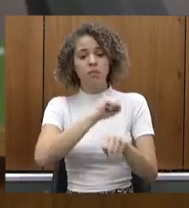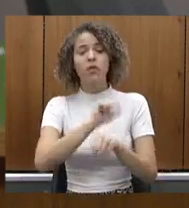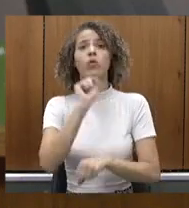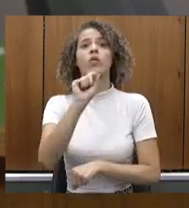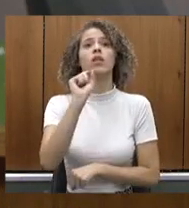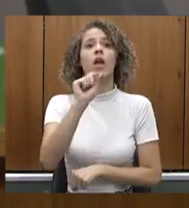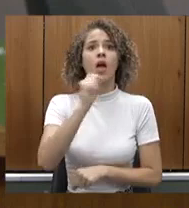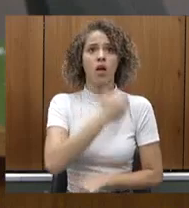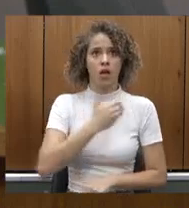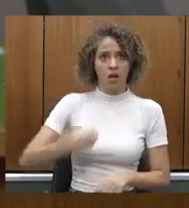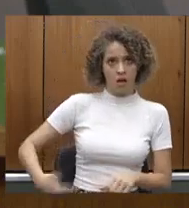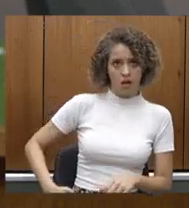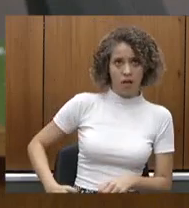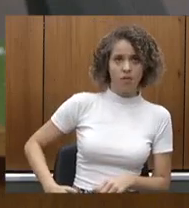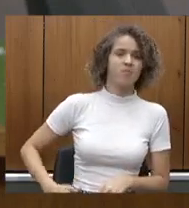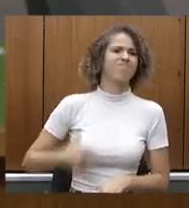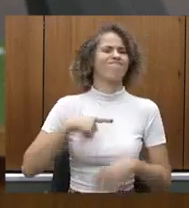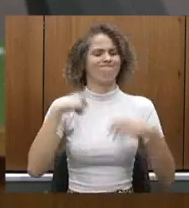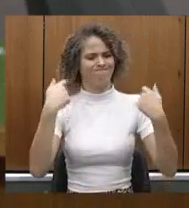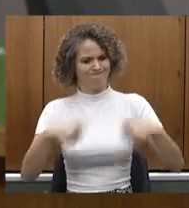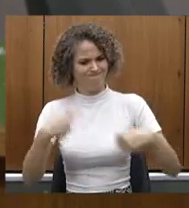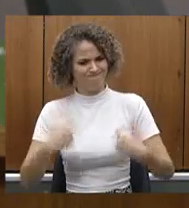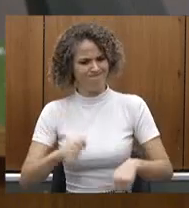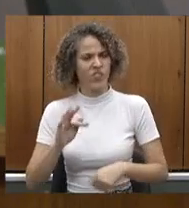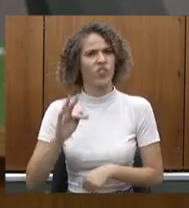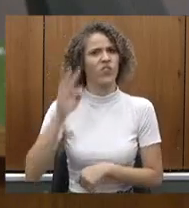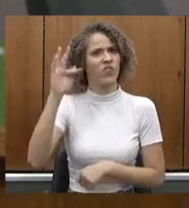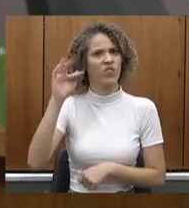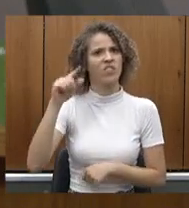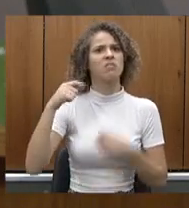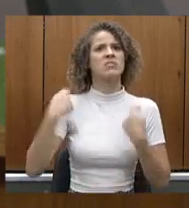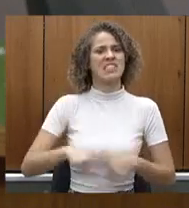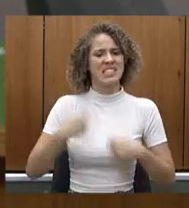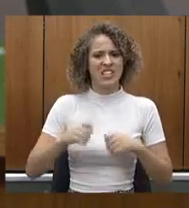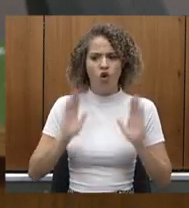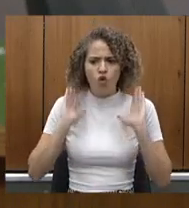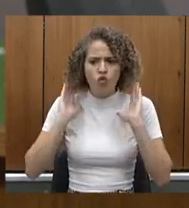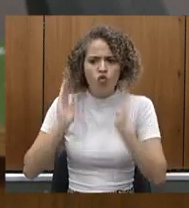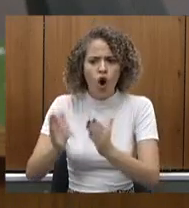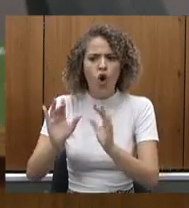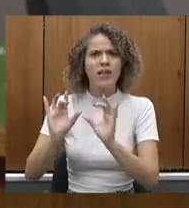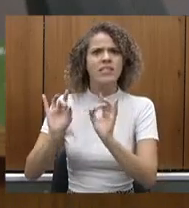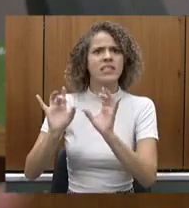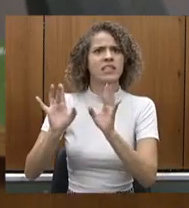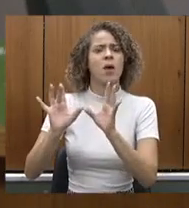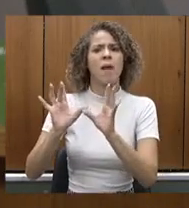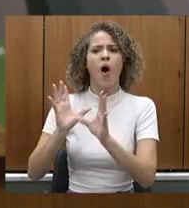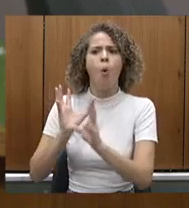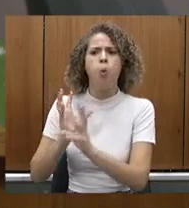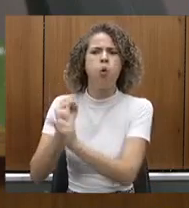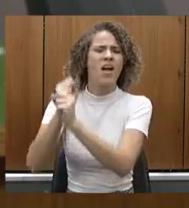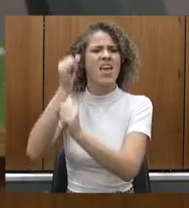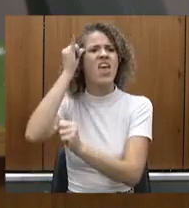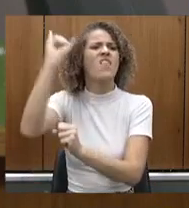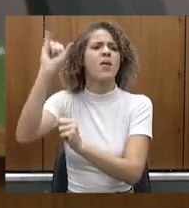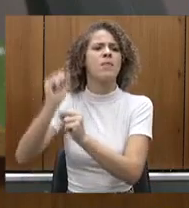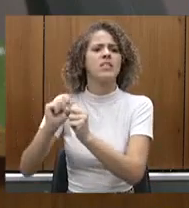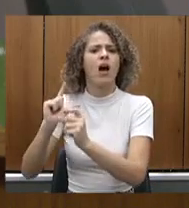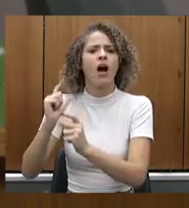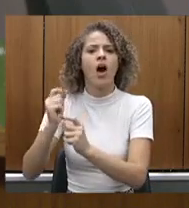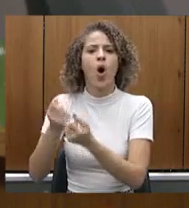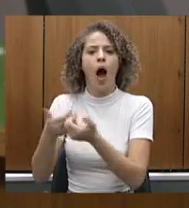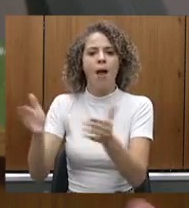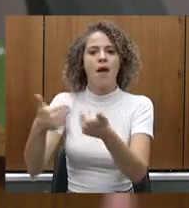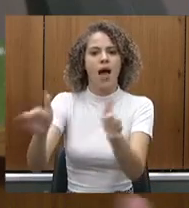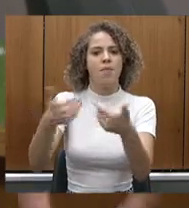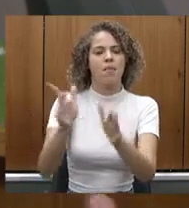governo federal que deve fazer alguma coisa específica para cirurgias acumuladas. Minas já saiu na frente um ano antes, como eu